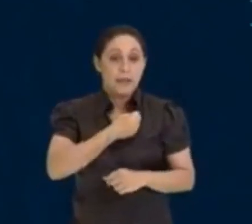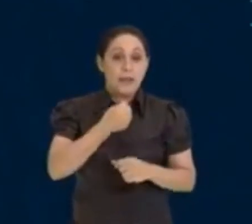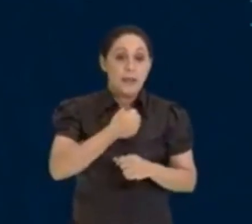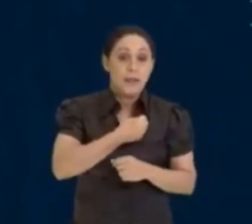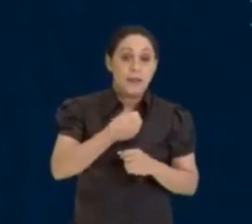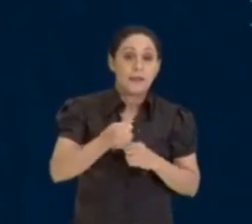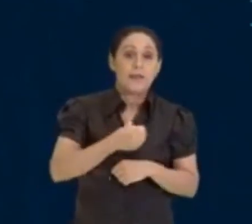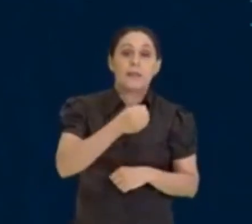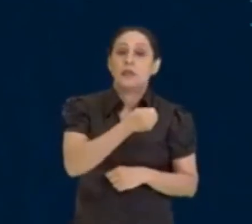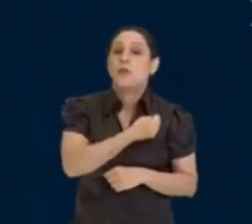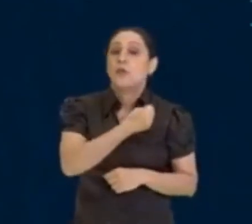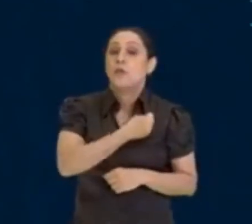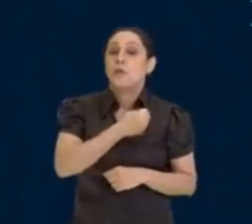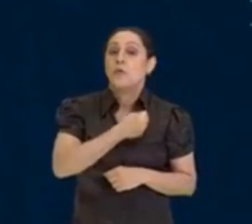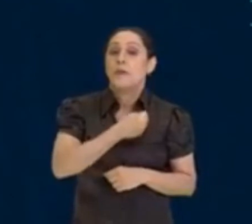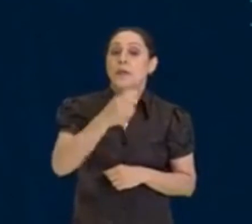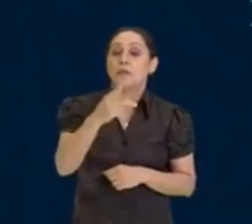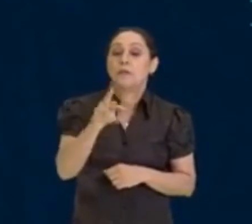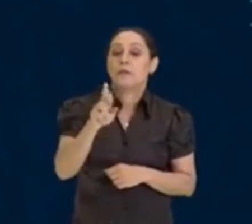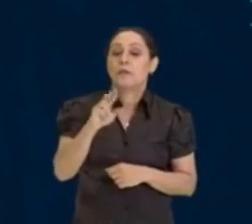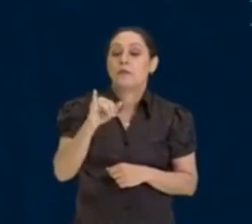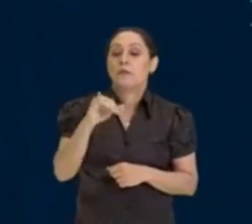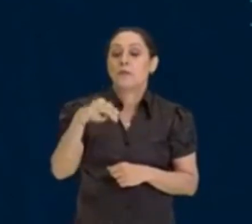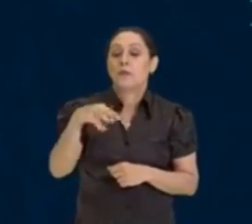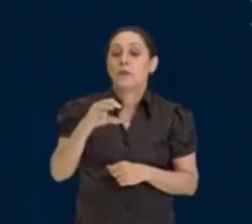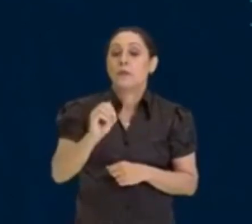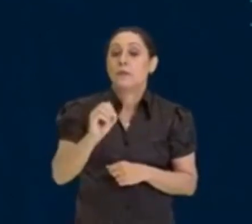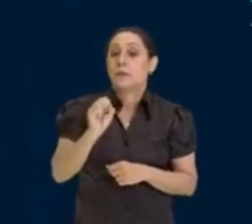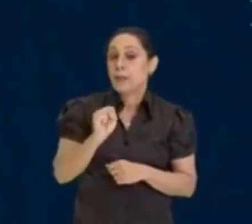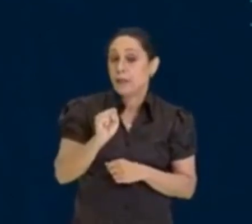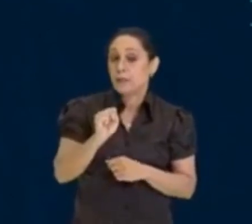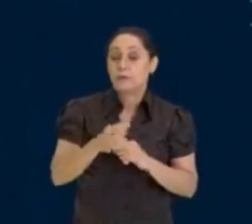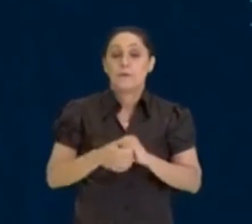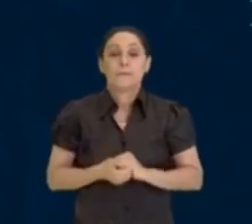lembrar, eu vou colocar aqui, números primos,